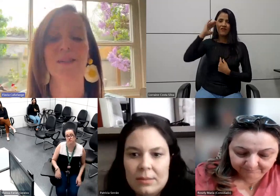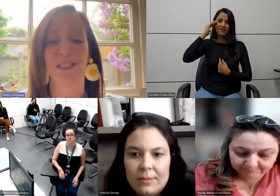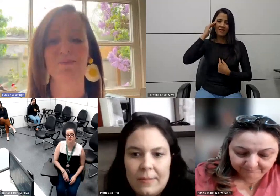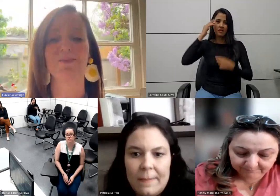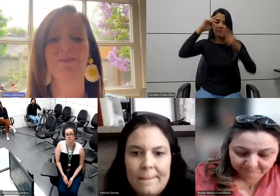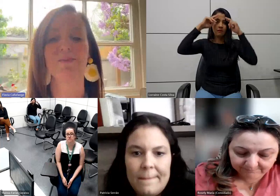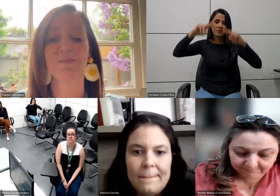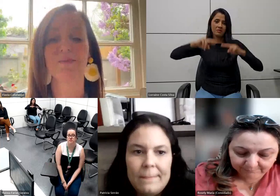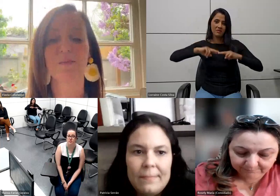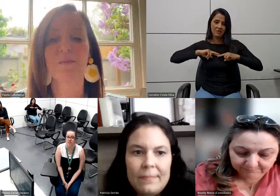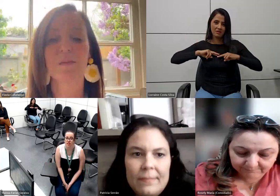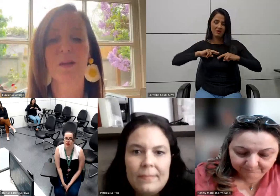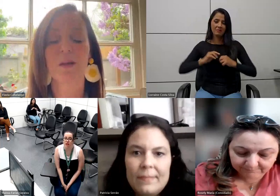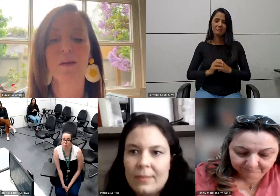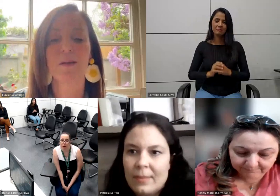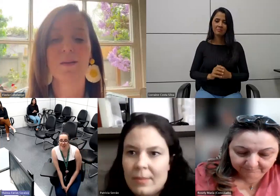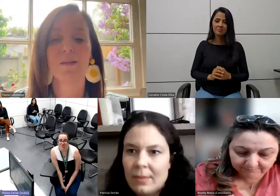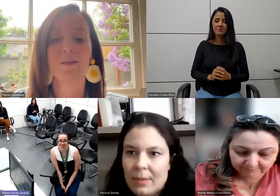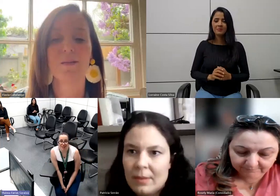respeitar, tá?